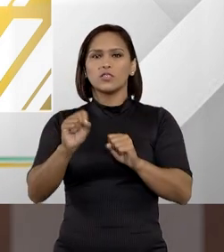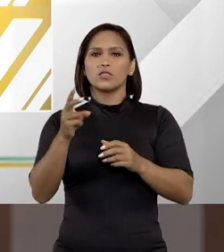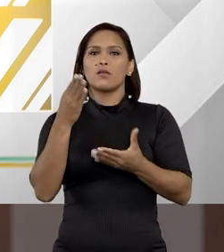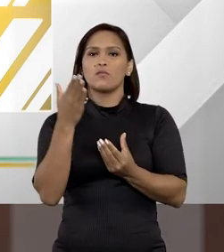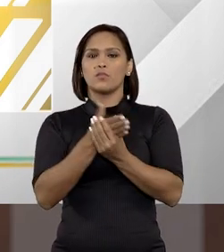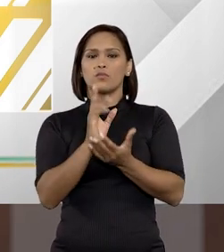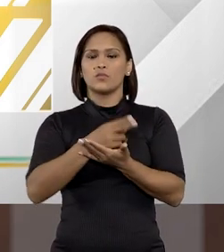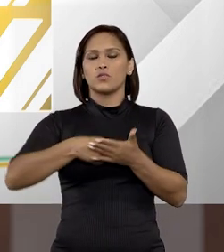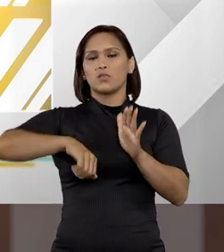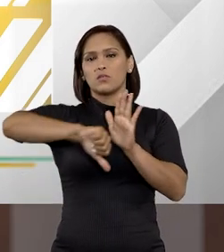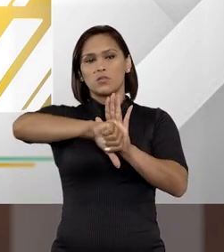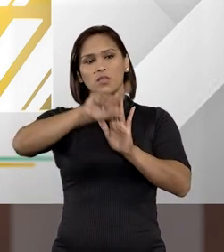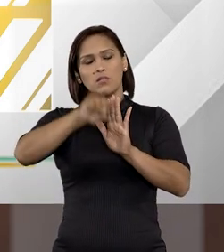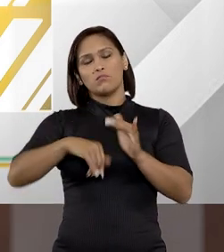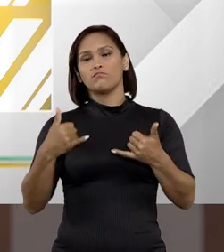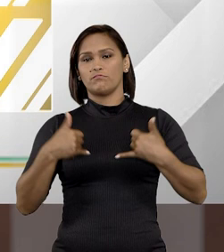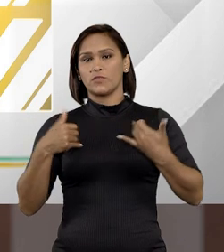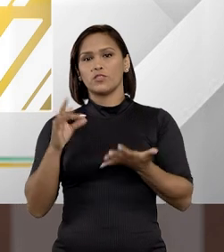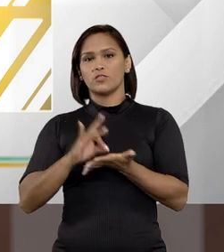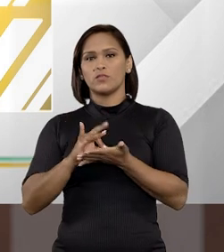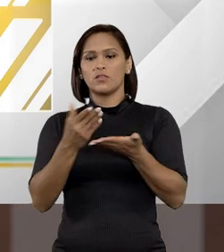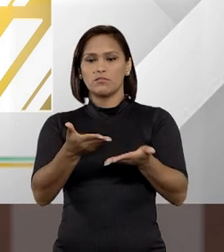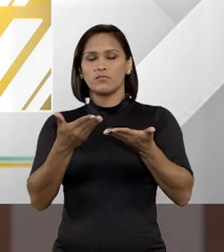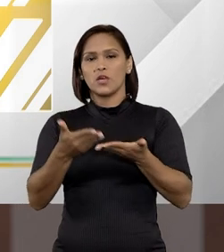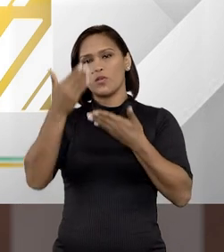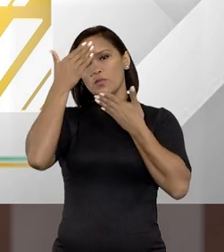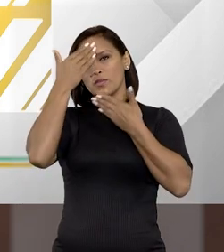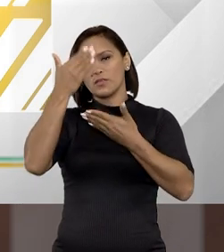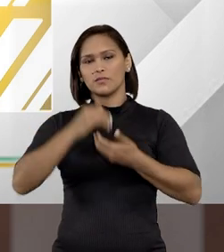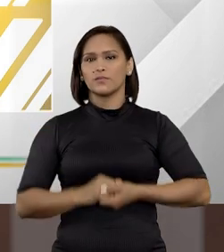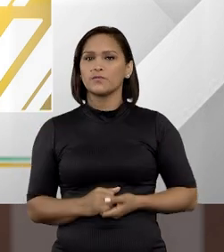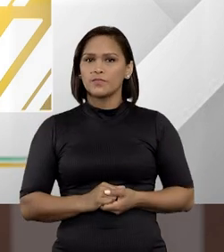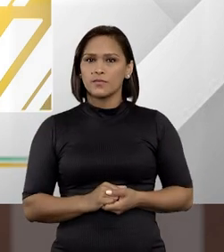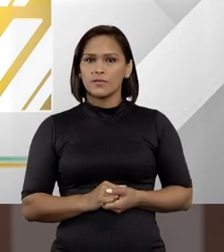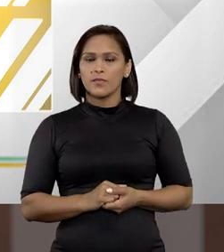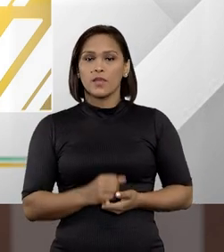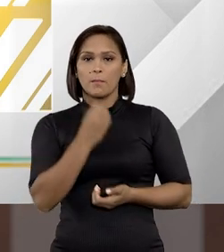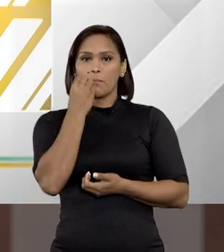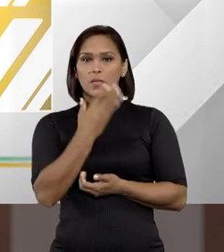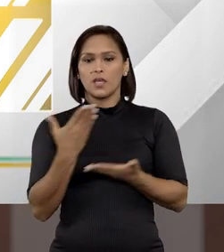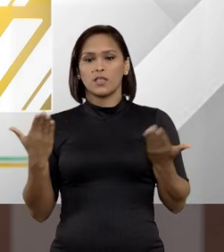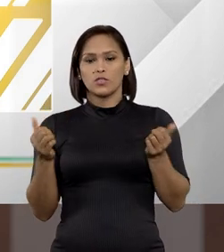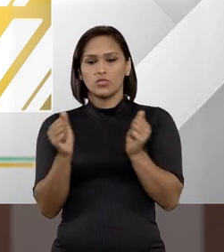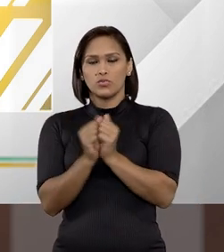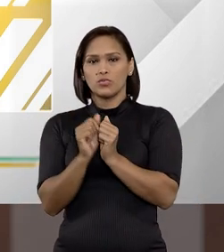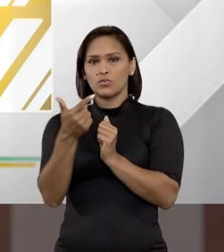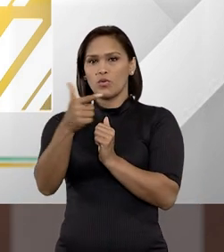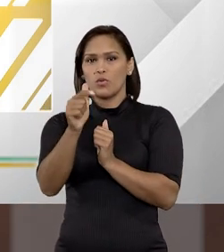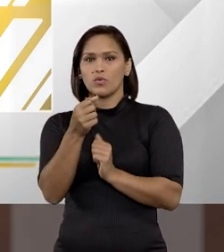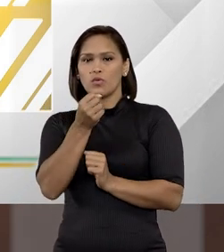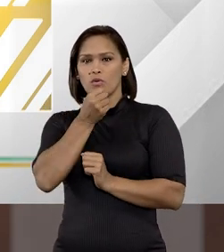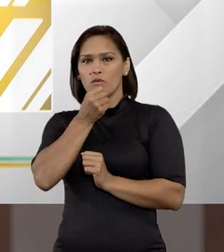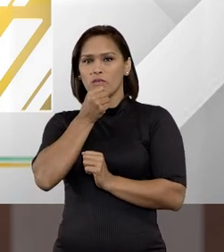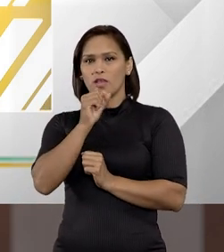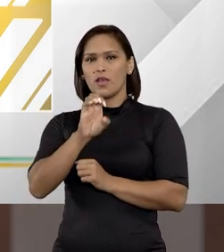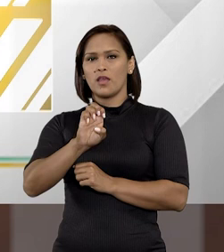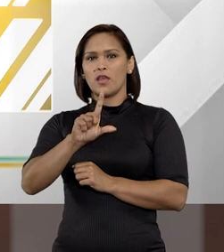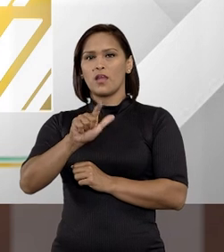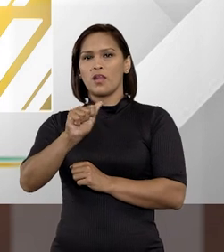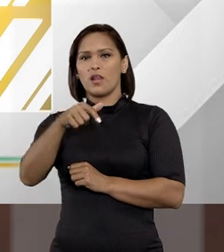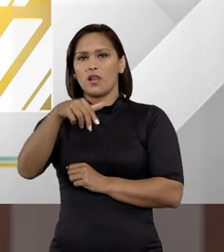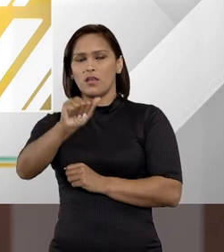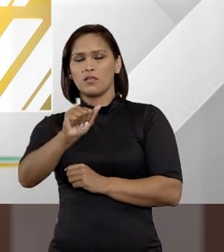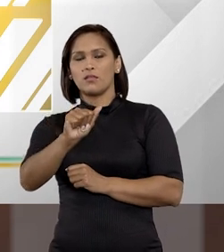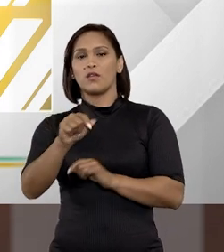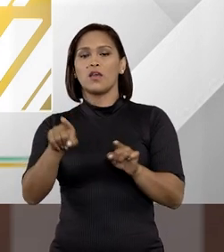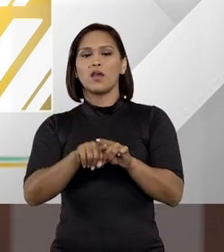processual criminal. Então, para mim, é um prazer estar aqui com vocês. Muito obrigado pelo convite. Bem, e a nossa outra convidada é Ilana